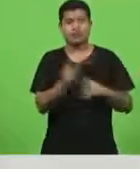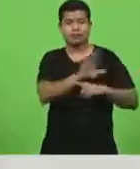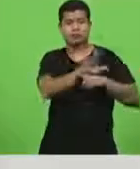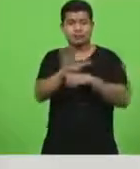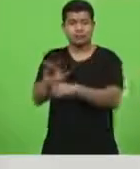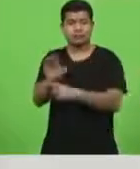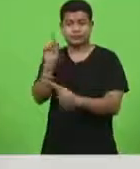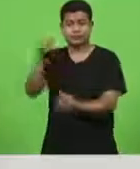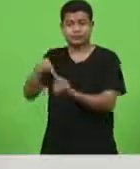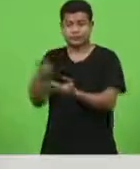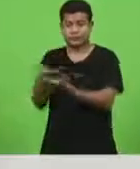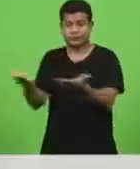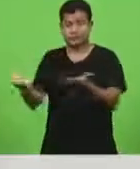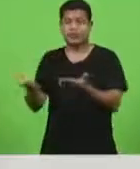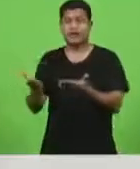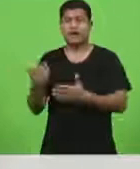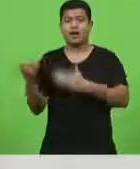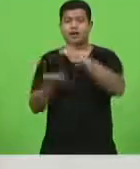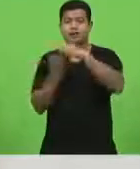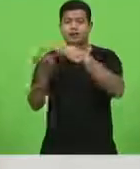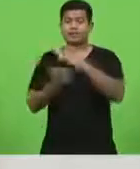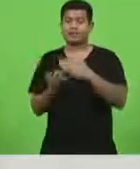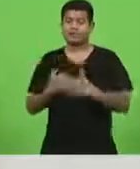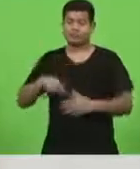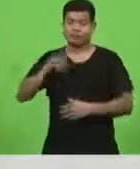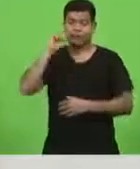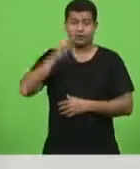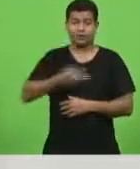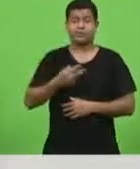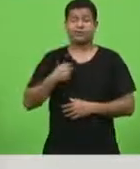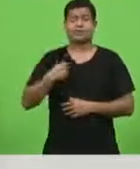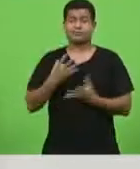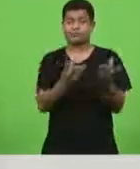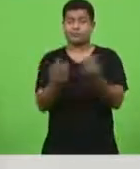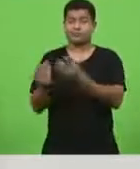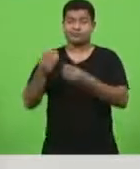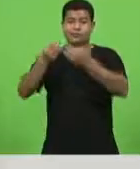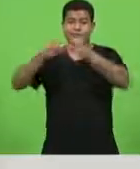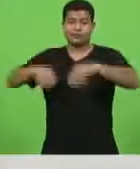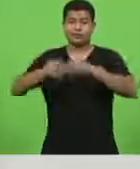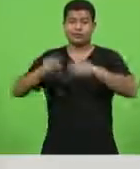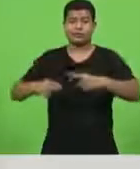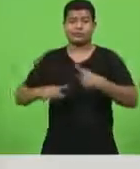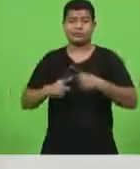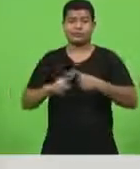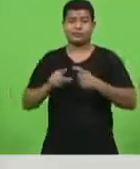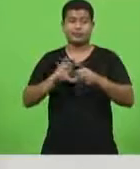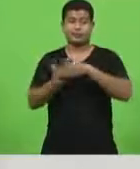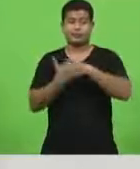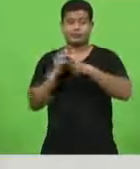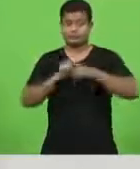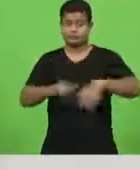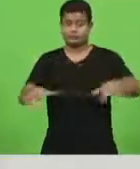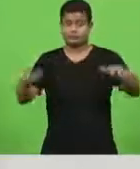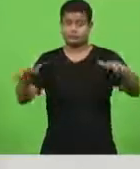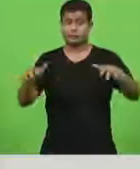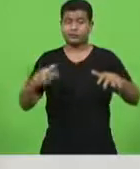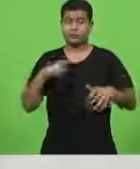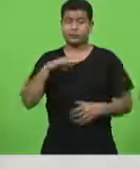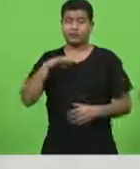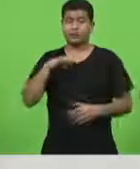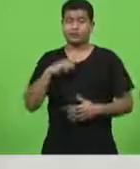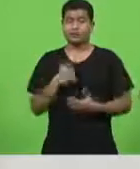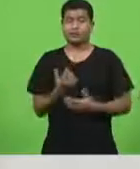reconhecemos foram severamente prejudicadas pela pandemia do coronavírus então foi criado um fundo